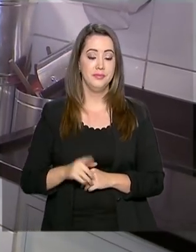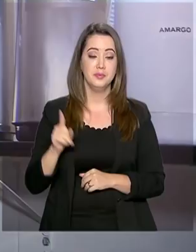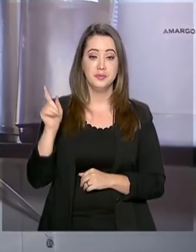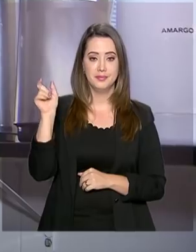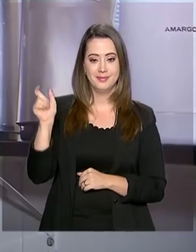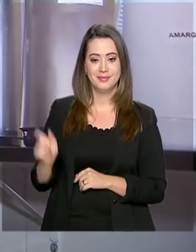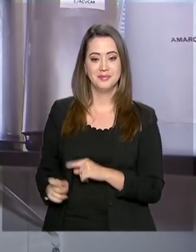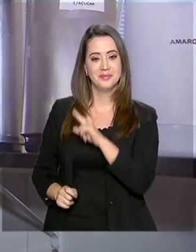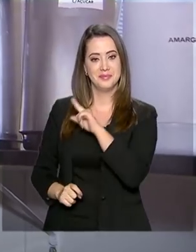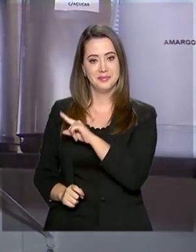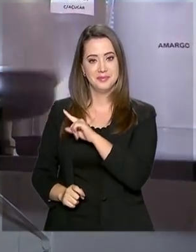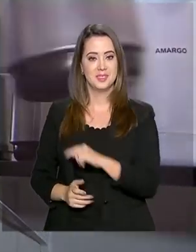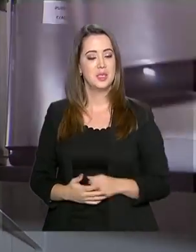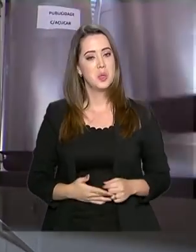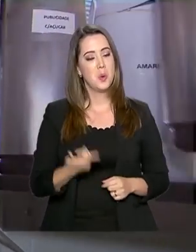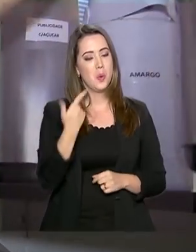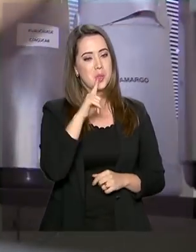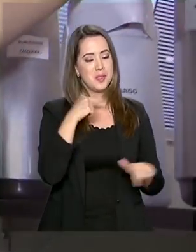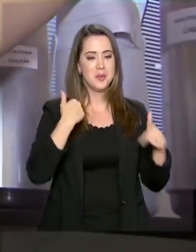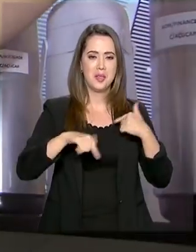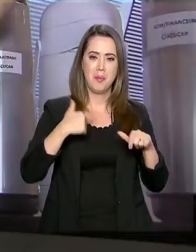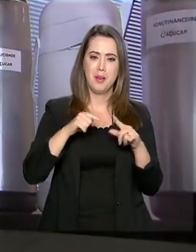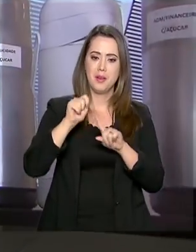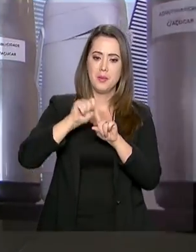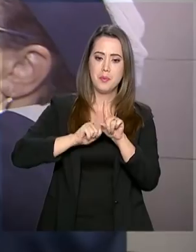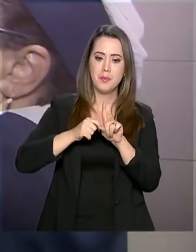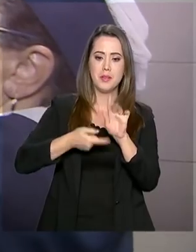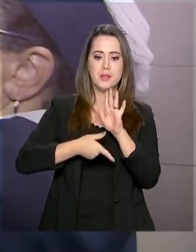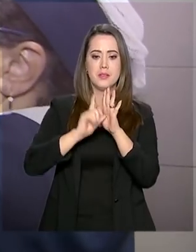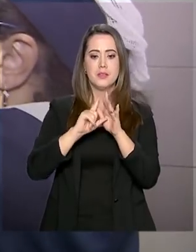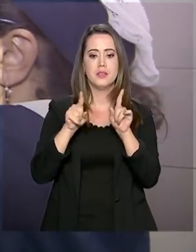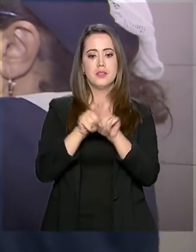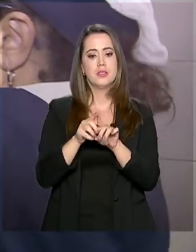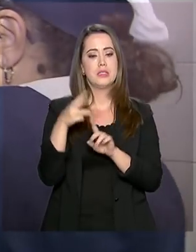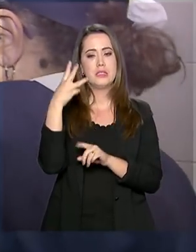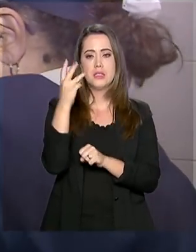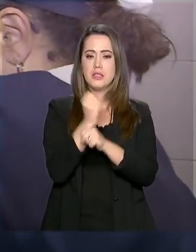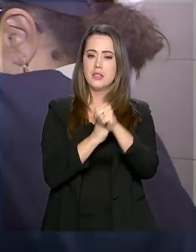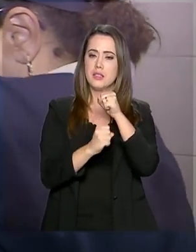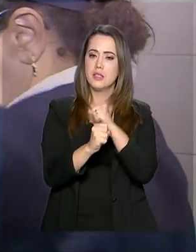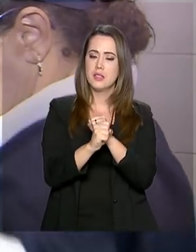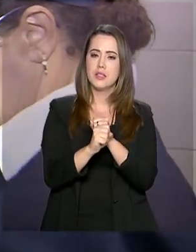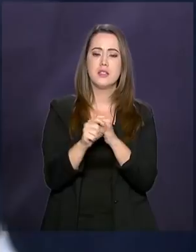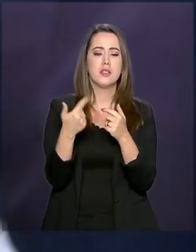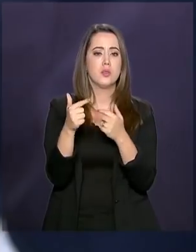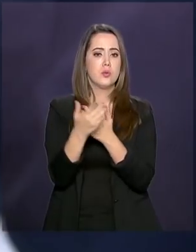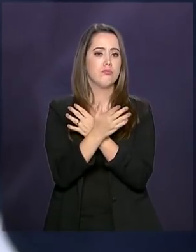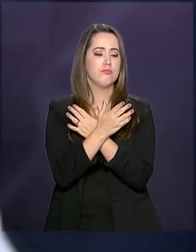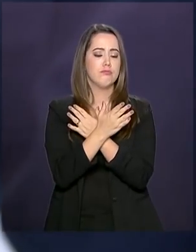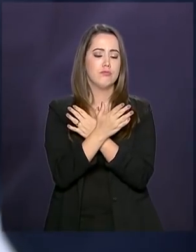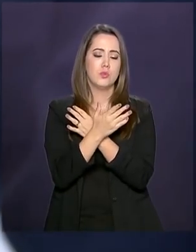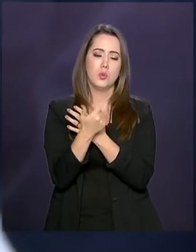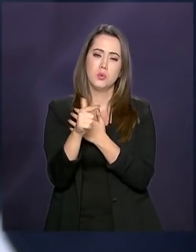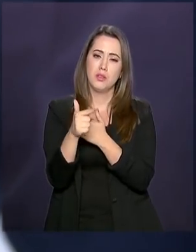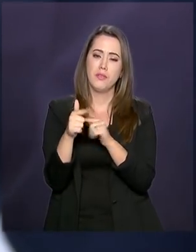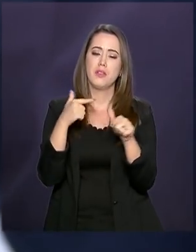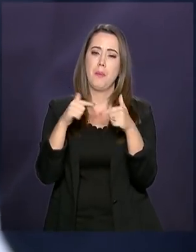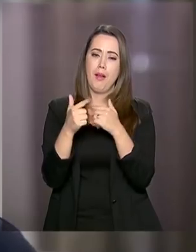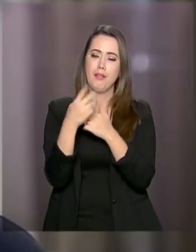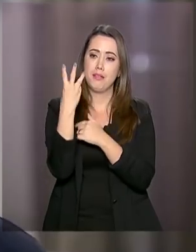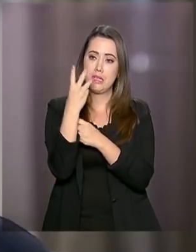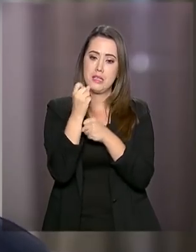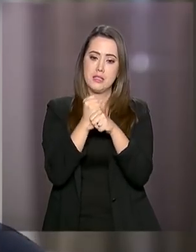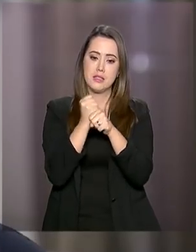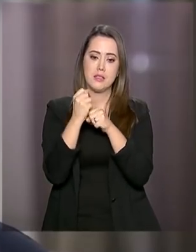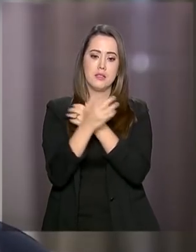das pessoas que conseguiu emprego no mês passado, após quase três anos sem carteira assinada. Ela deixou os bicos para trás